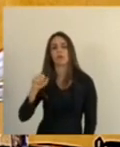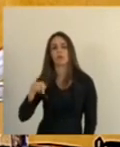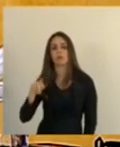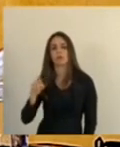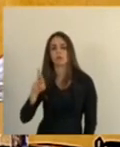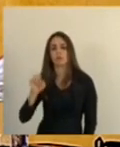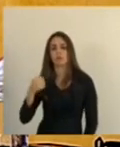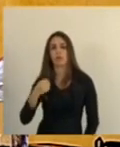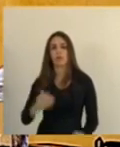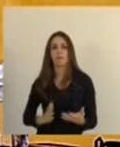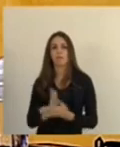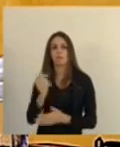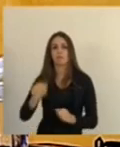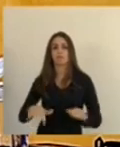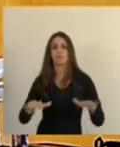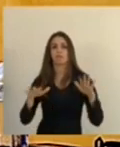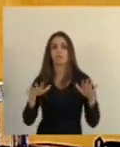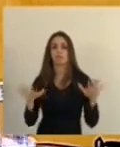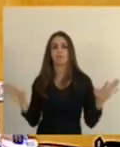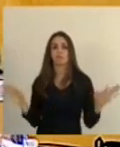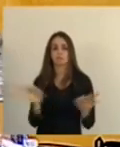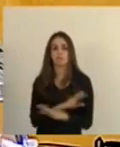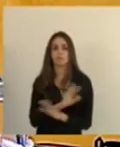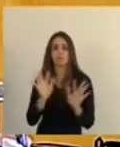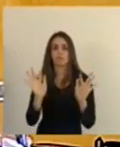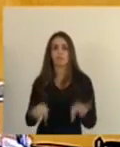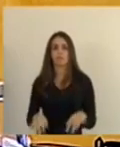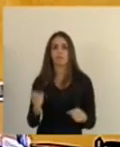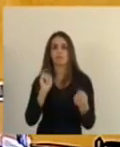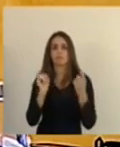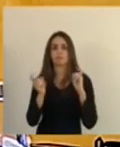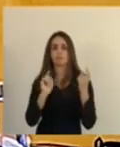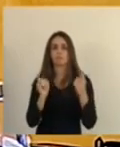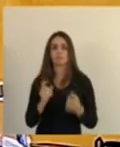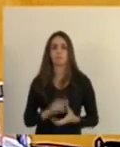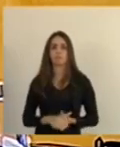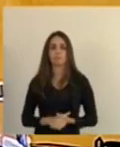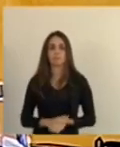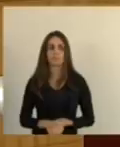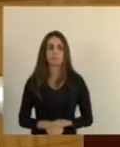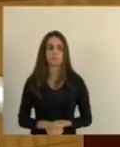em plenário está encerrada a sessão